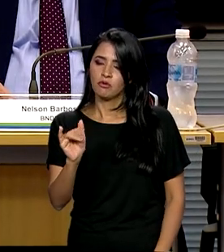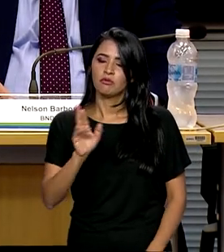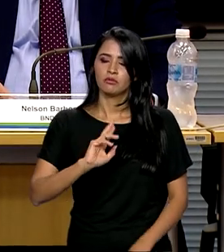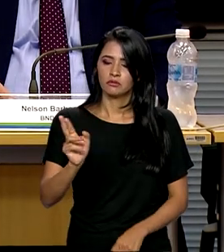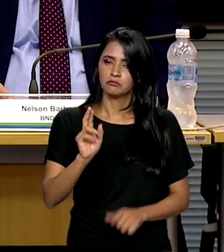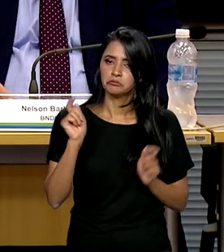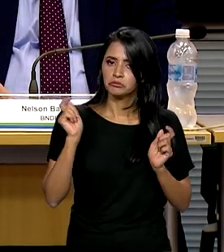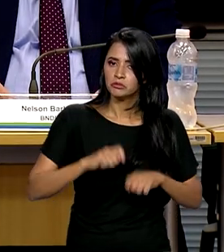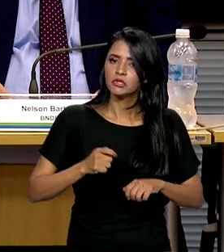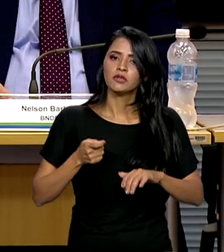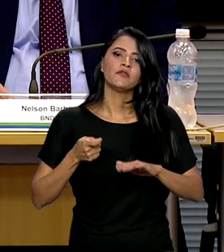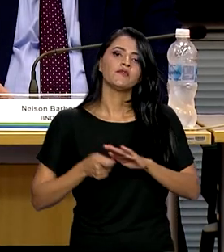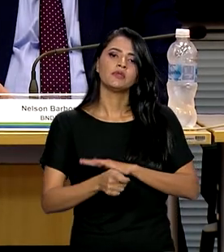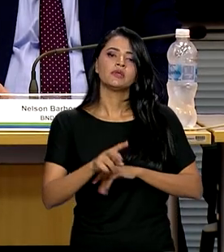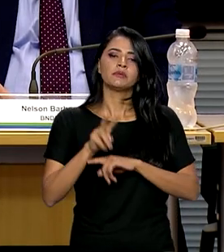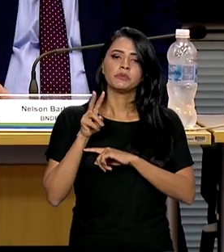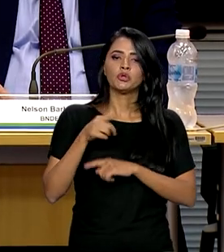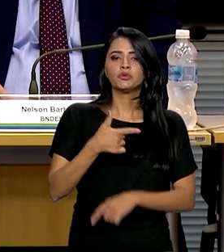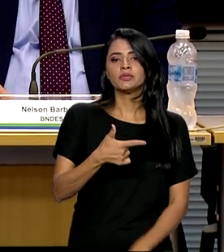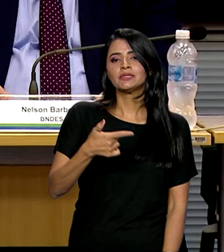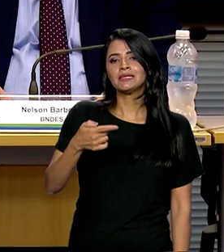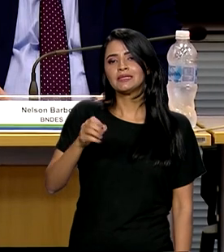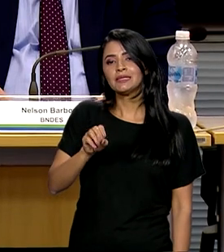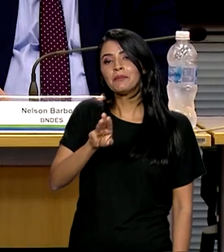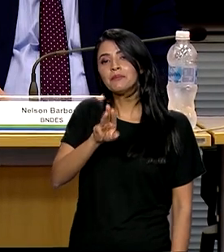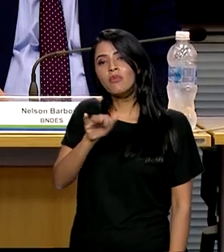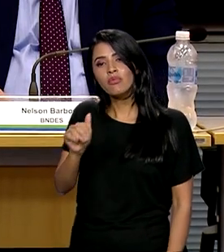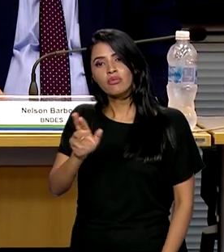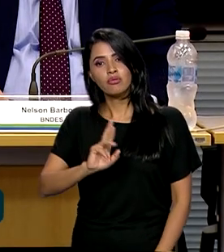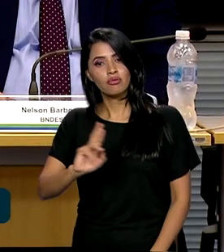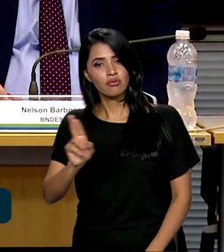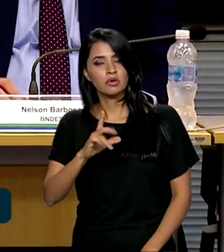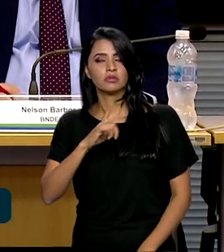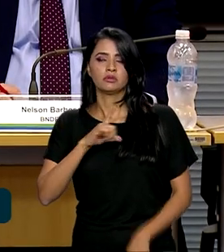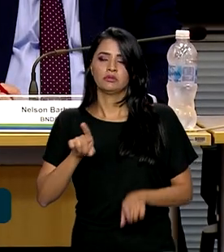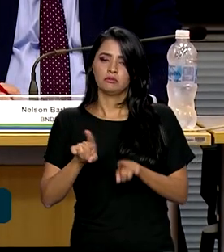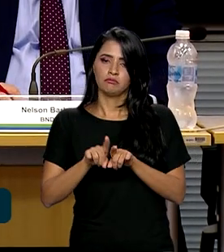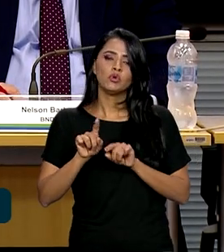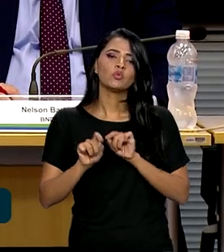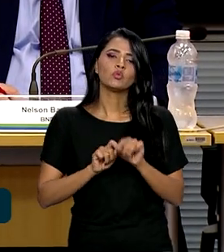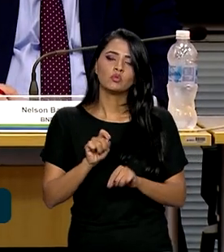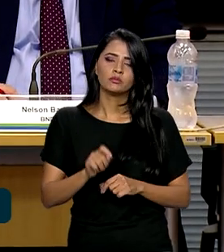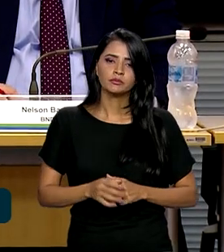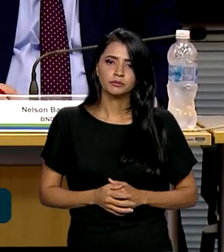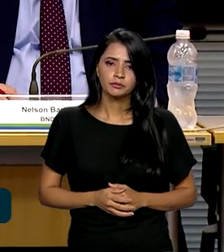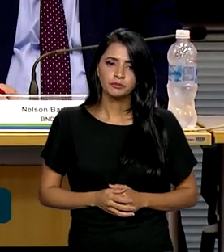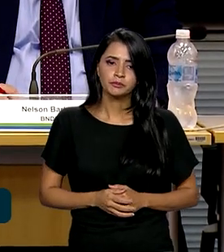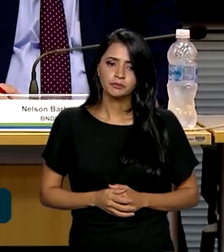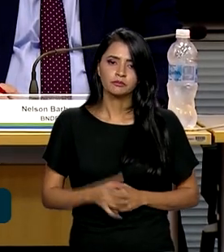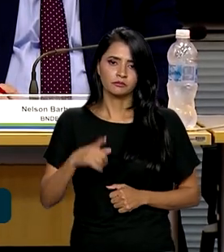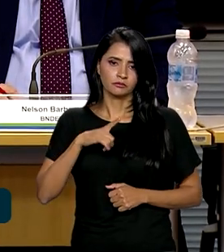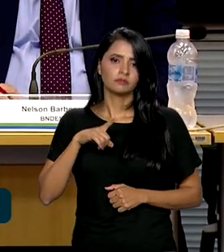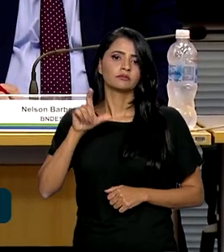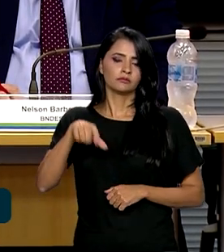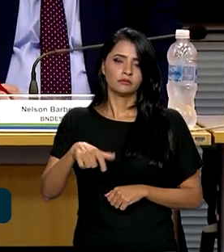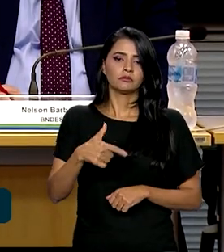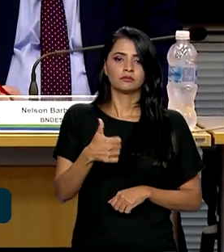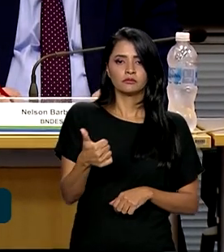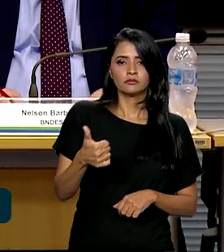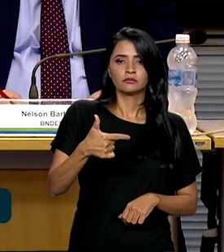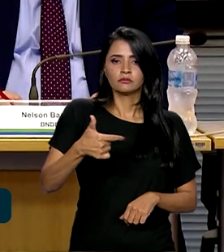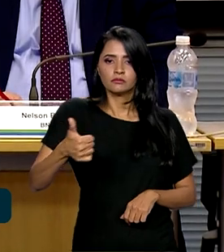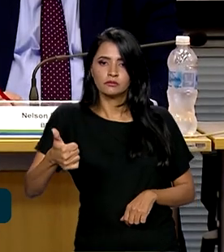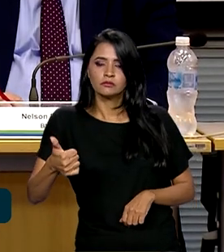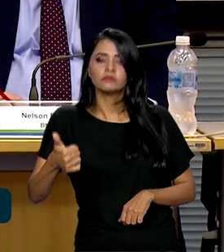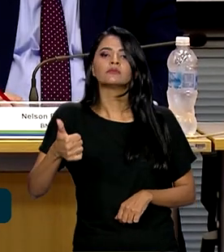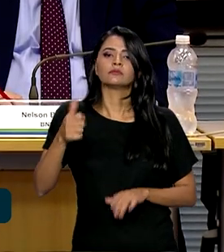no PAC R$ 270 bilhões. Nós temos ainda em carteira, que nós temos 121 projetos de